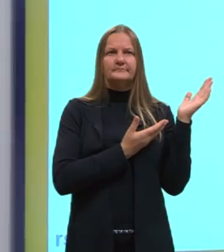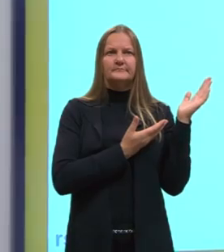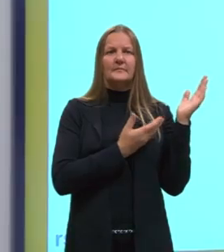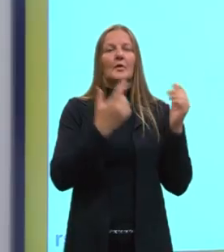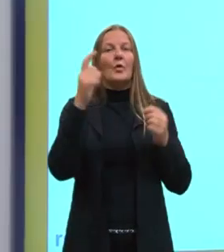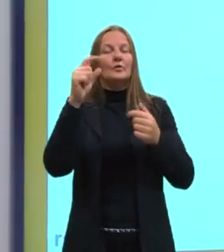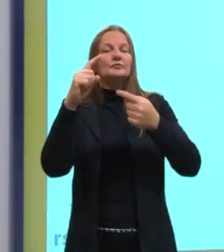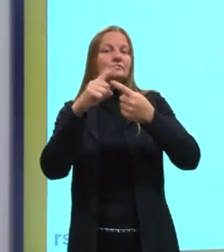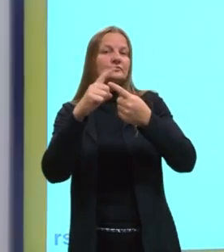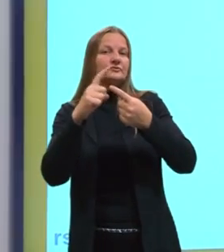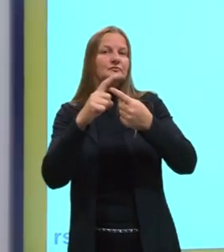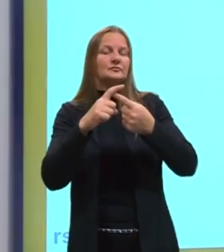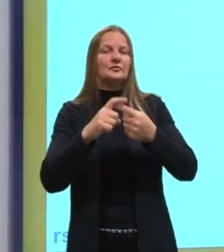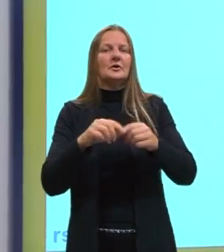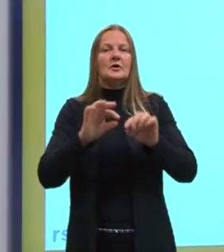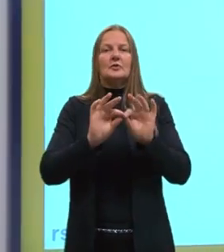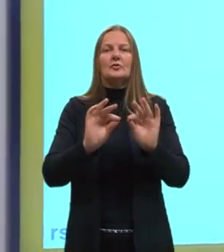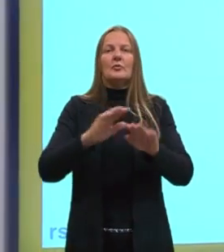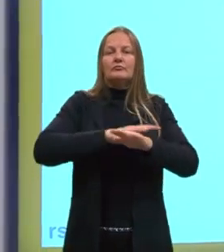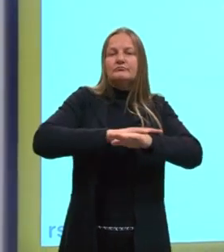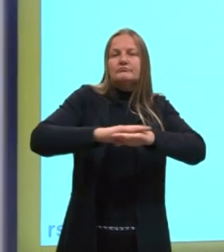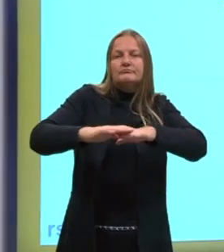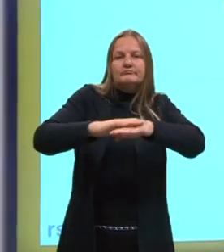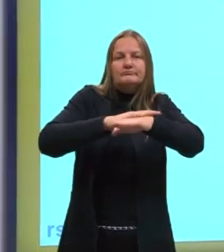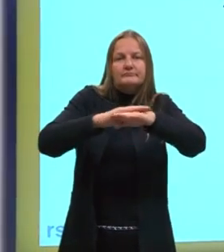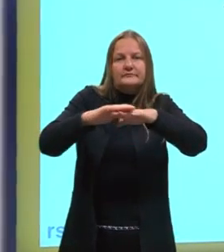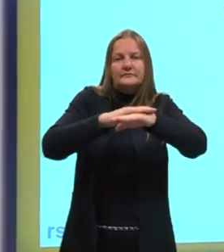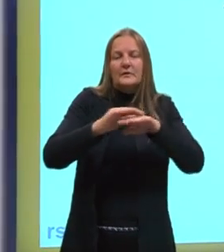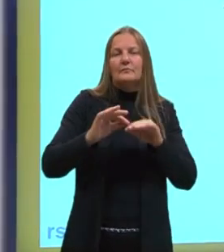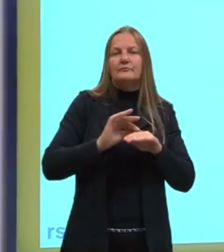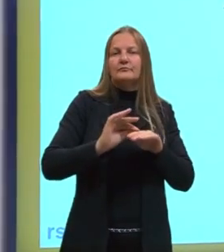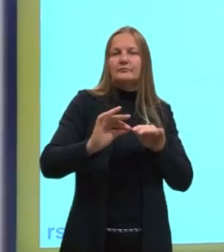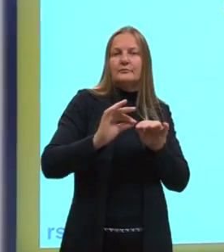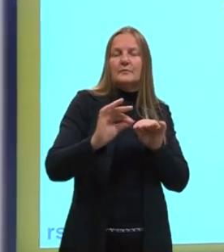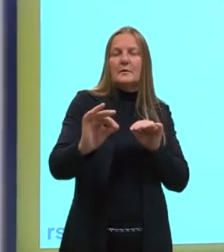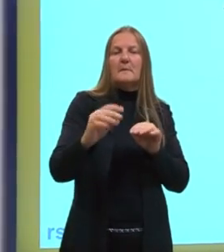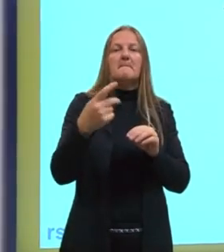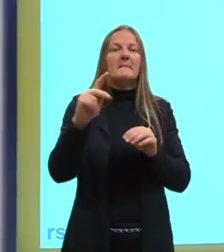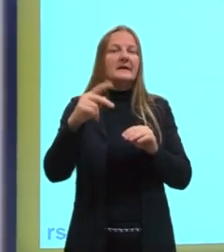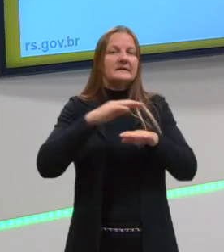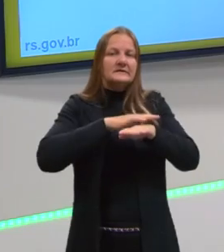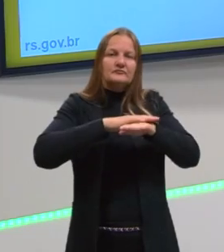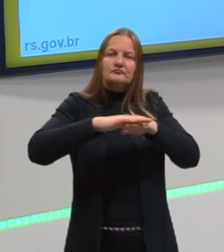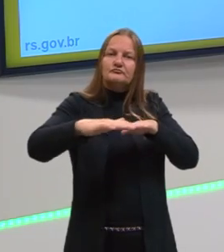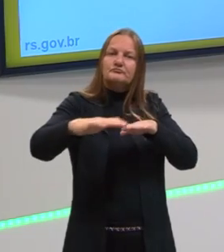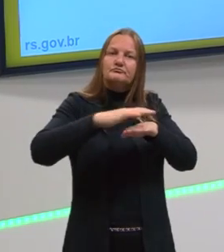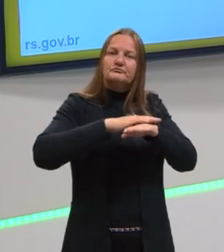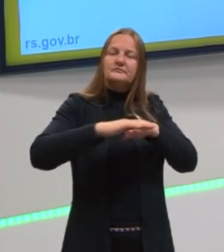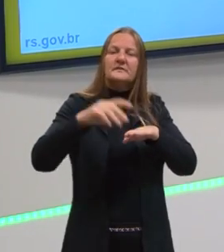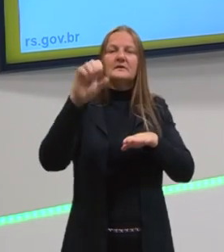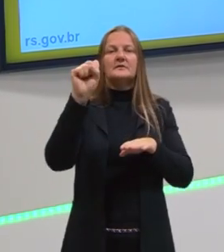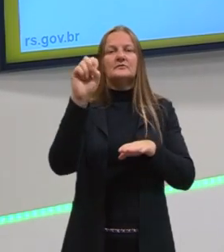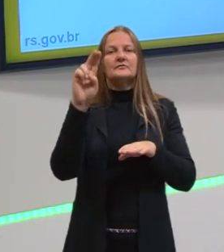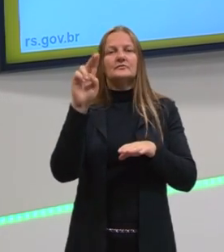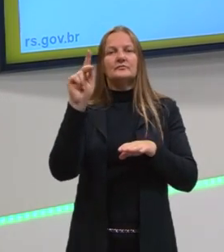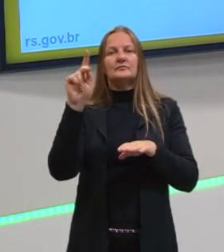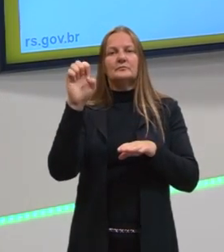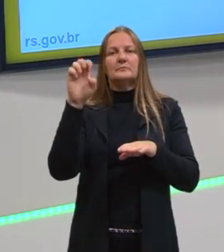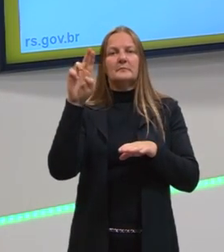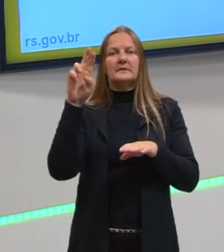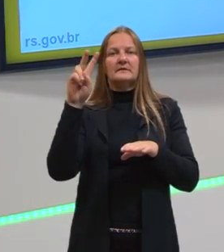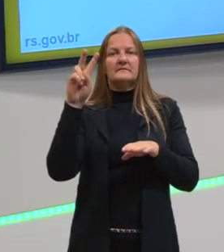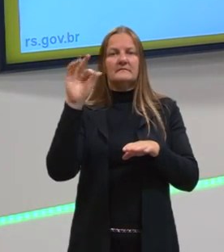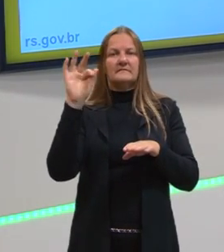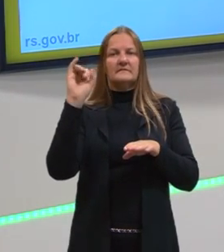tipo de dilatação é superficial. É só uma extensão daquela que a gente viu. Aquela acontecia em uma dimensão. Essa aqui